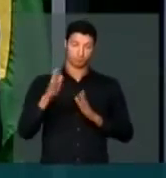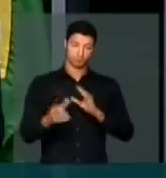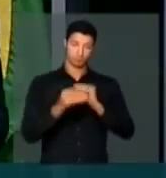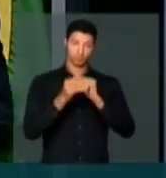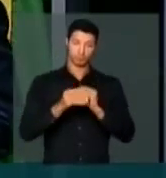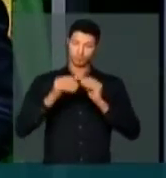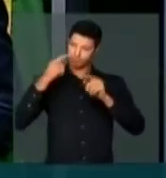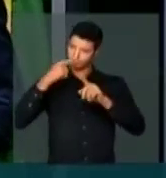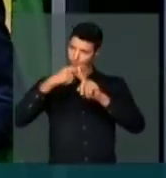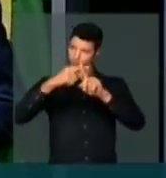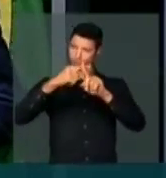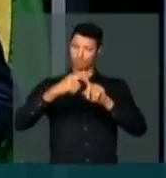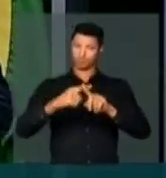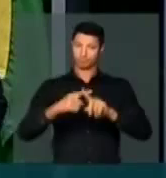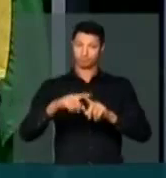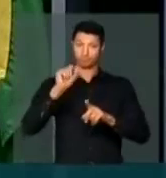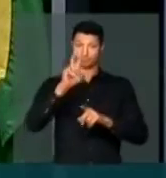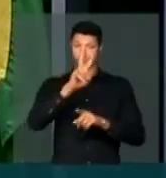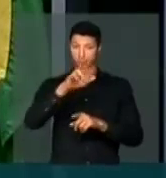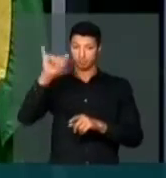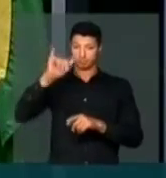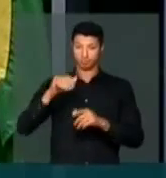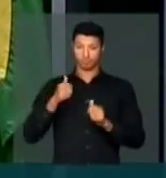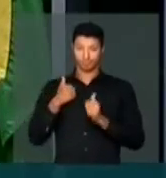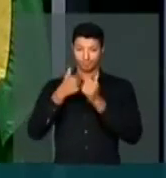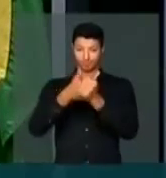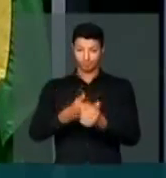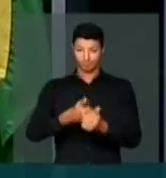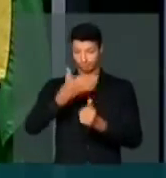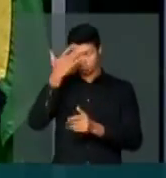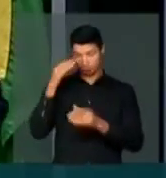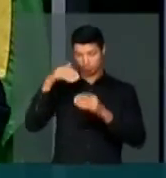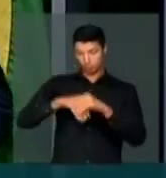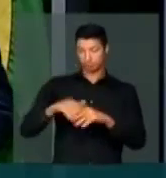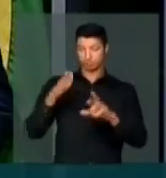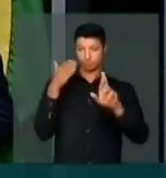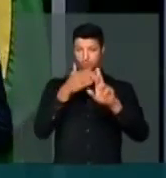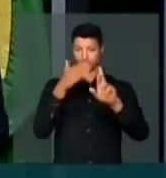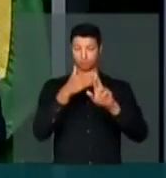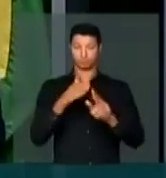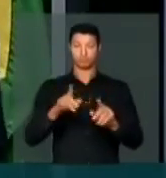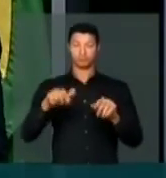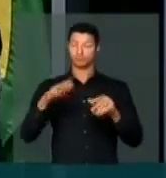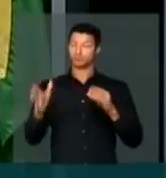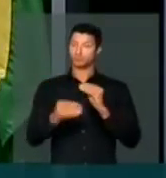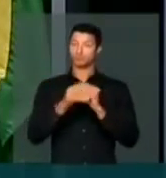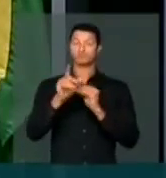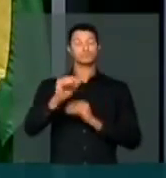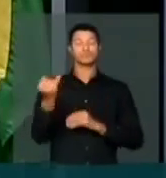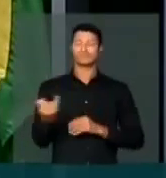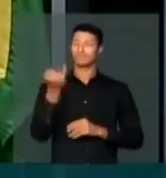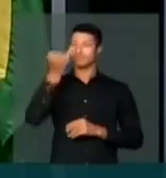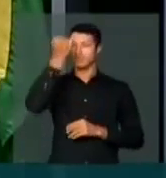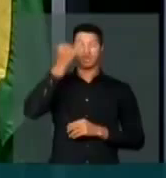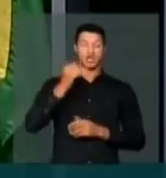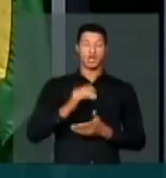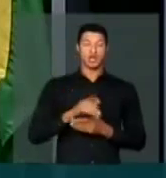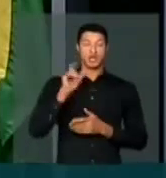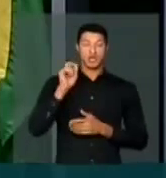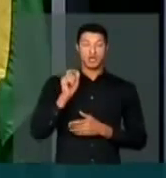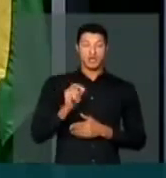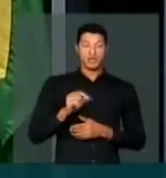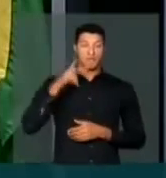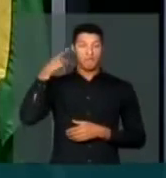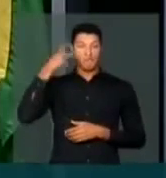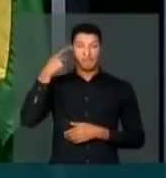é uma emenda positiva que vai aproximar o eleitor do seu representante. É uma emenda importante que